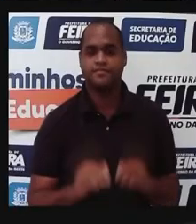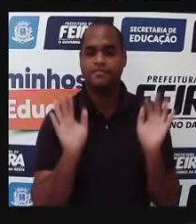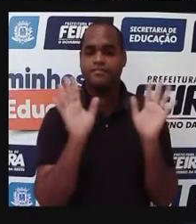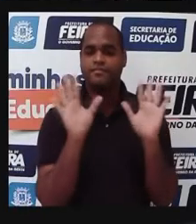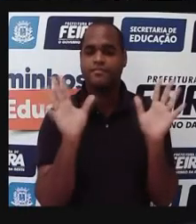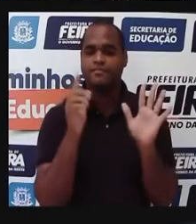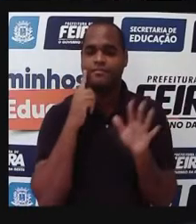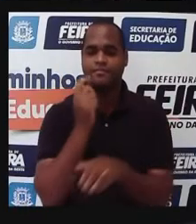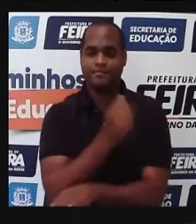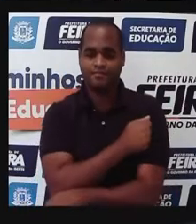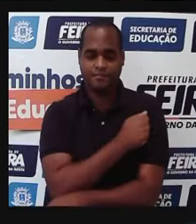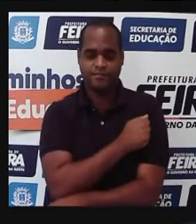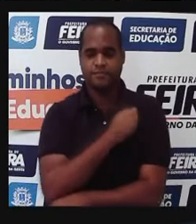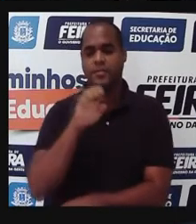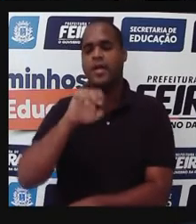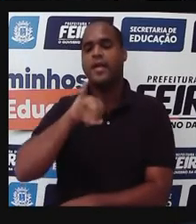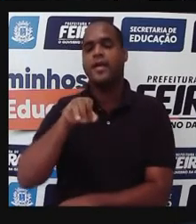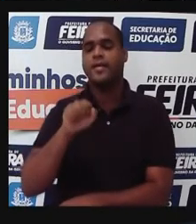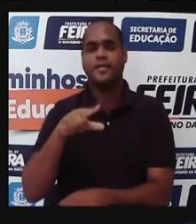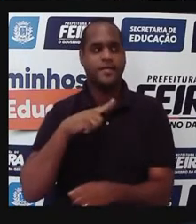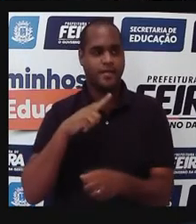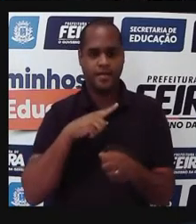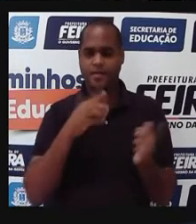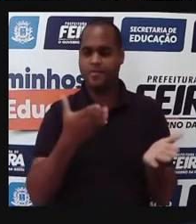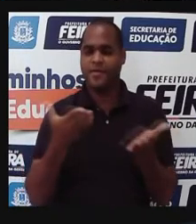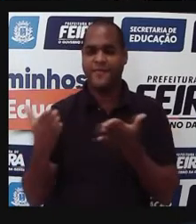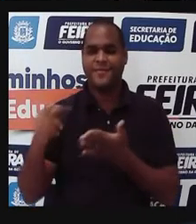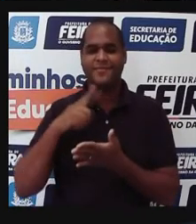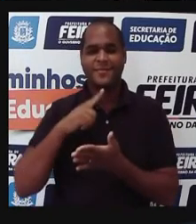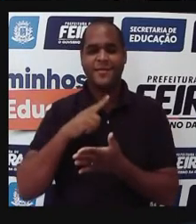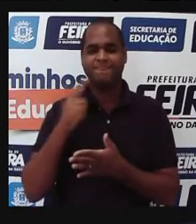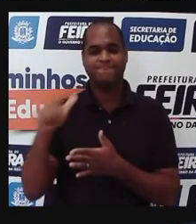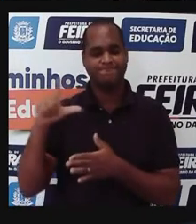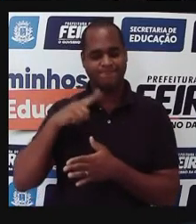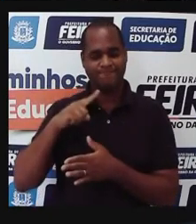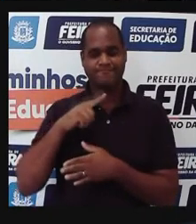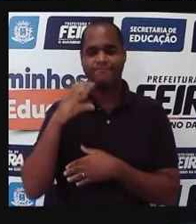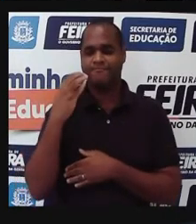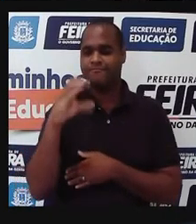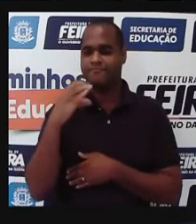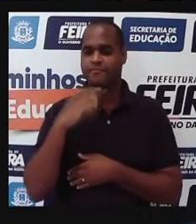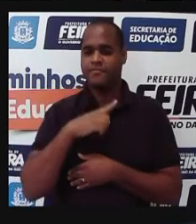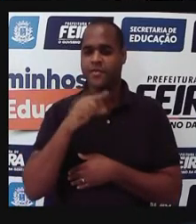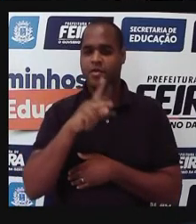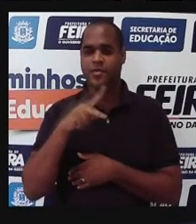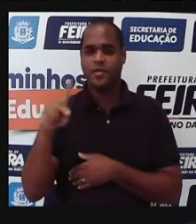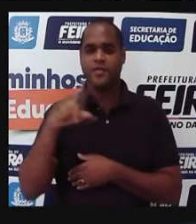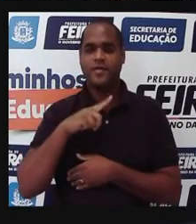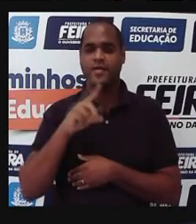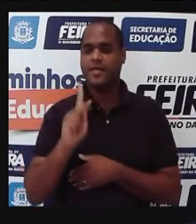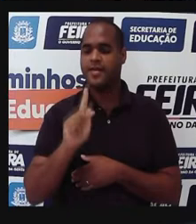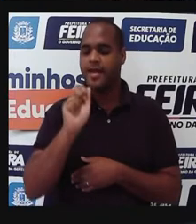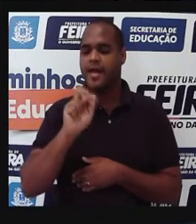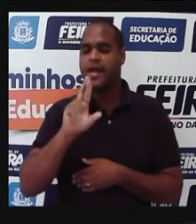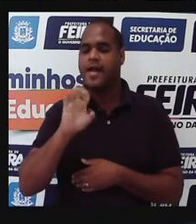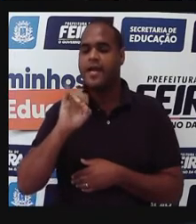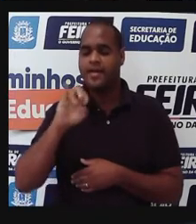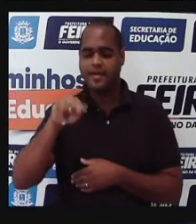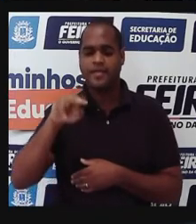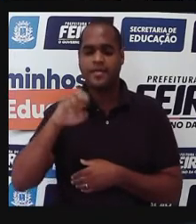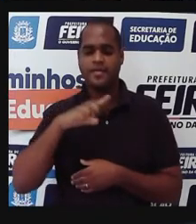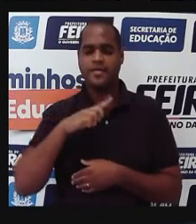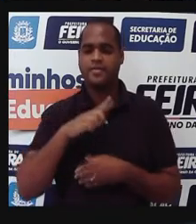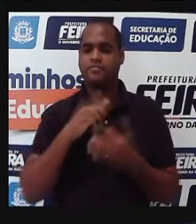Olá alunos da EJA, bem-vindos a mais uma aula de ciências. Eu sou a professora Karine Brandão.